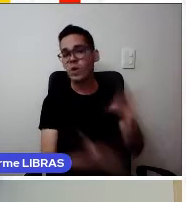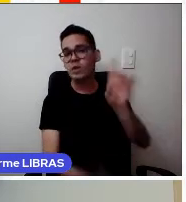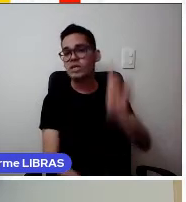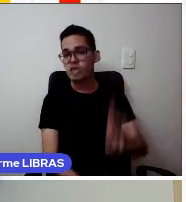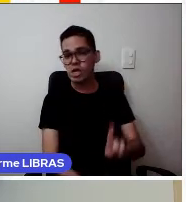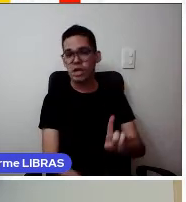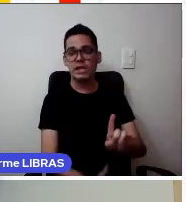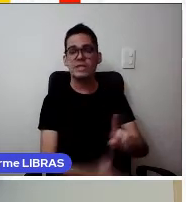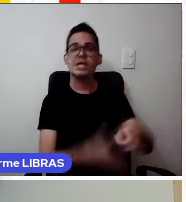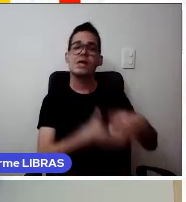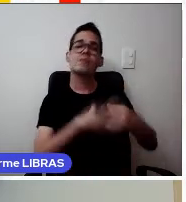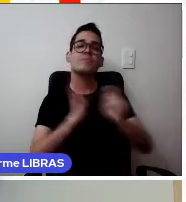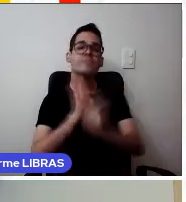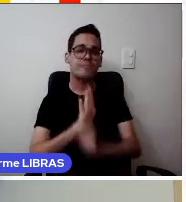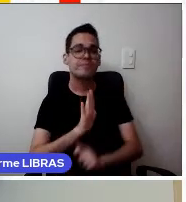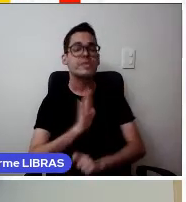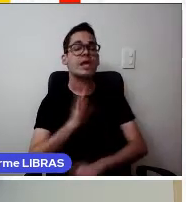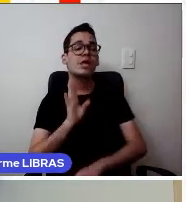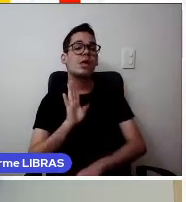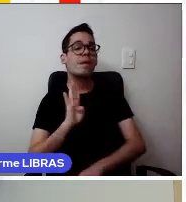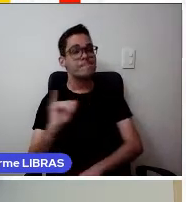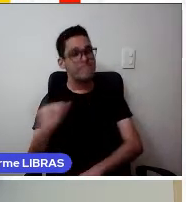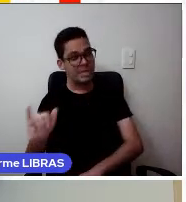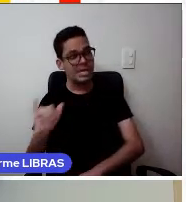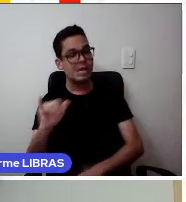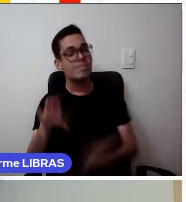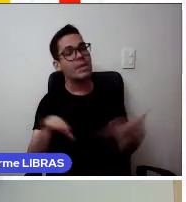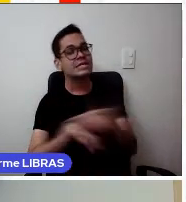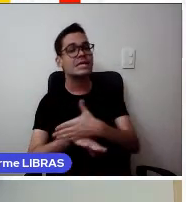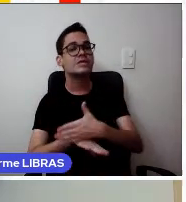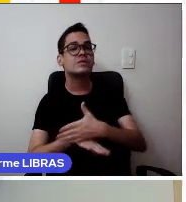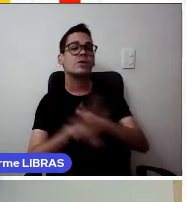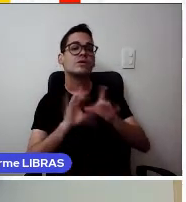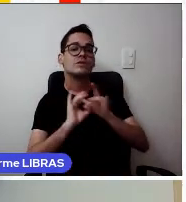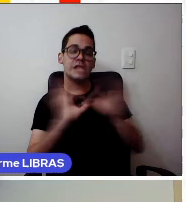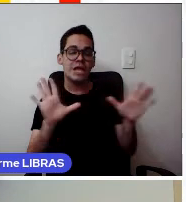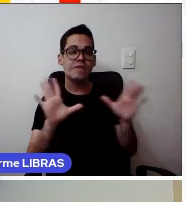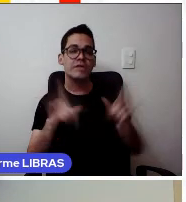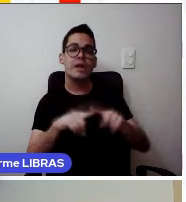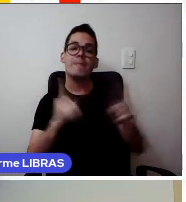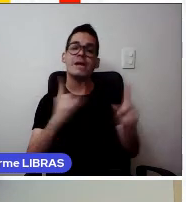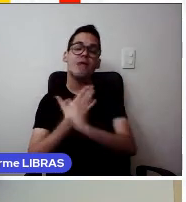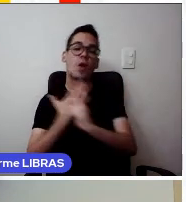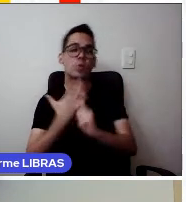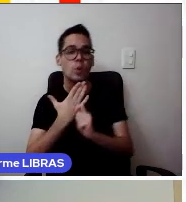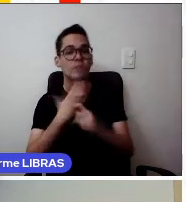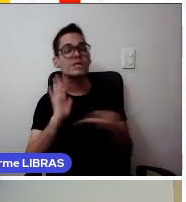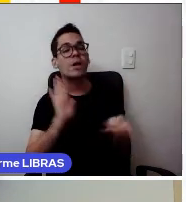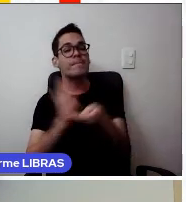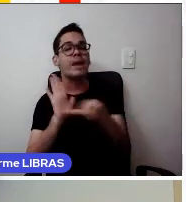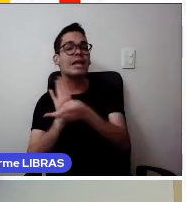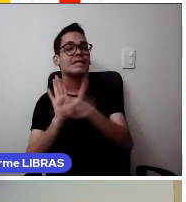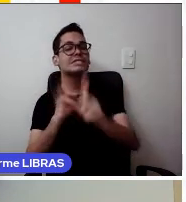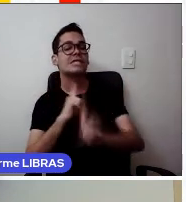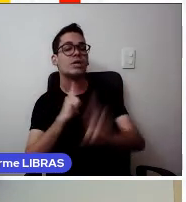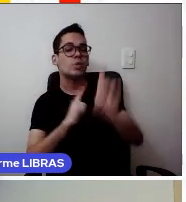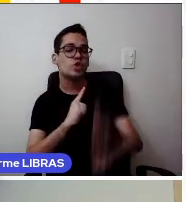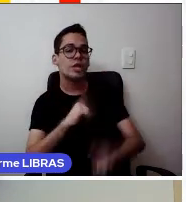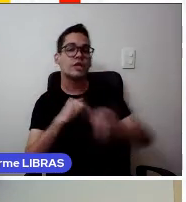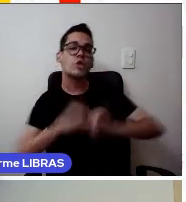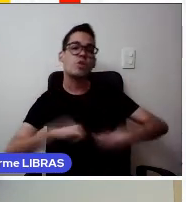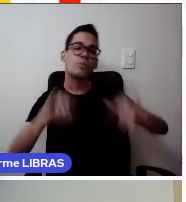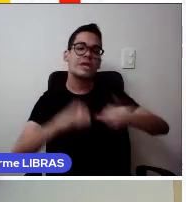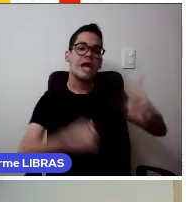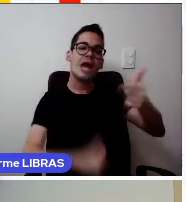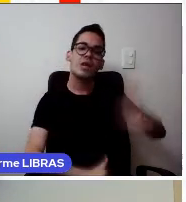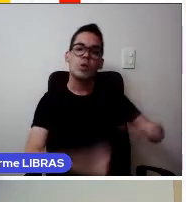materiais no portal do Bicentenário para acesso livre, sendo que autoras e autores permanecem com o direito de publicar em outros